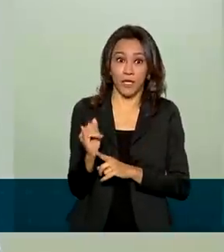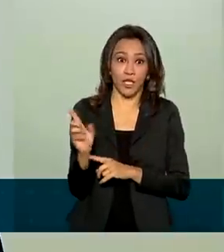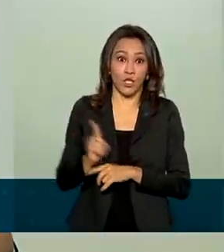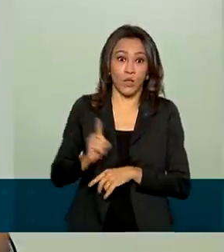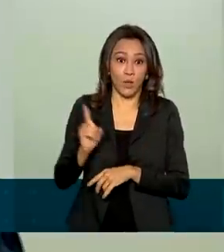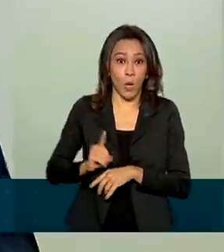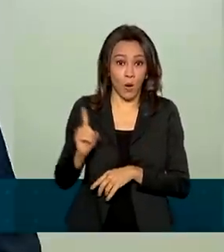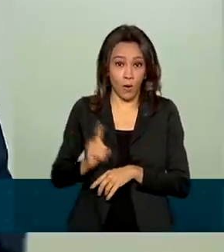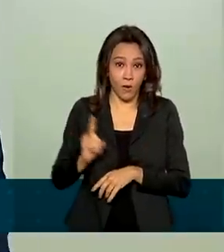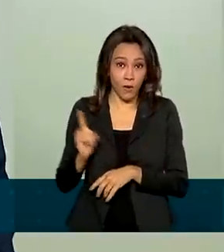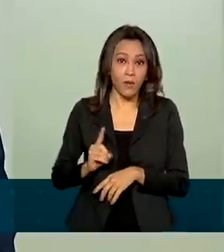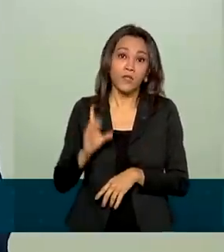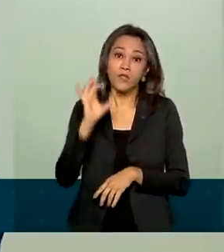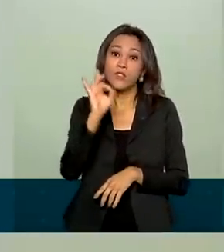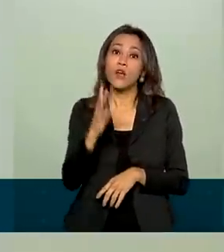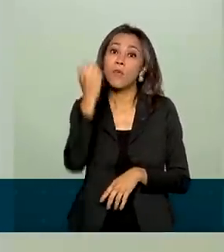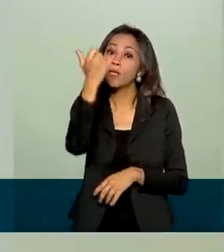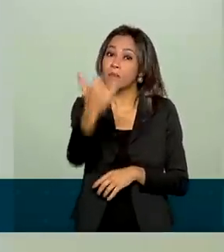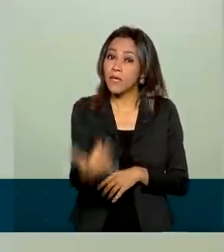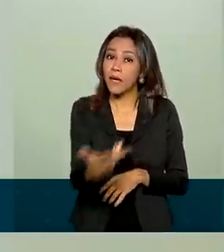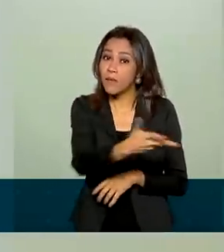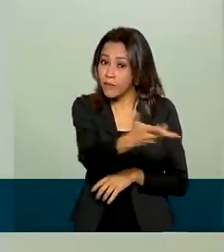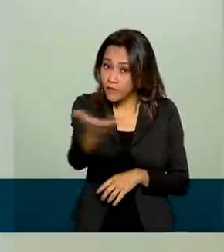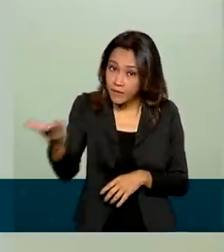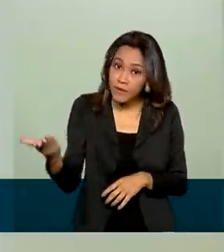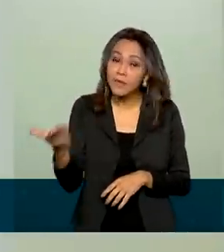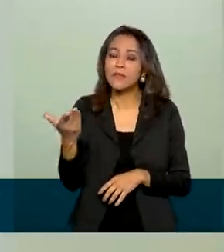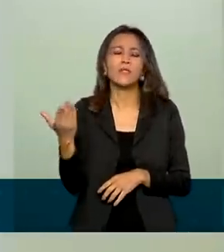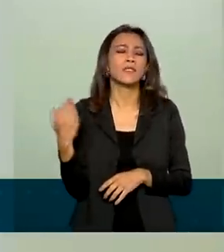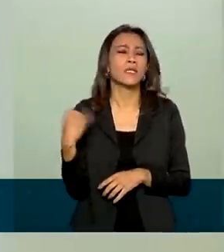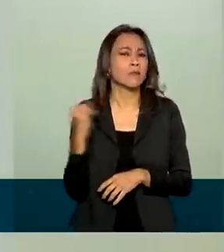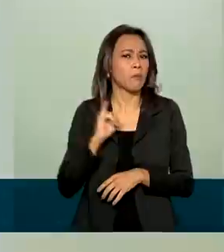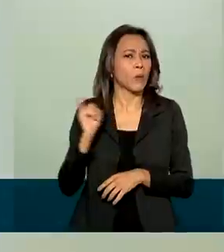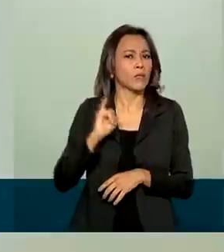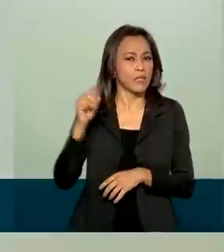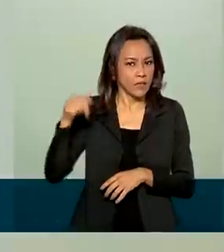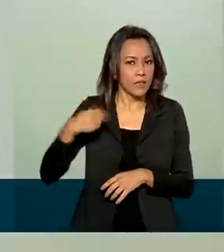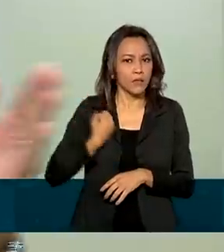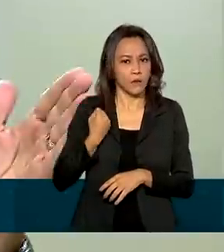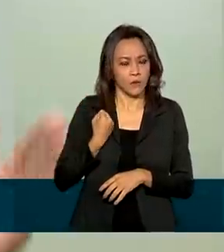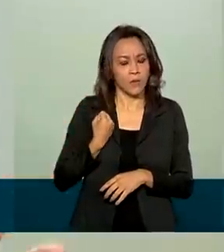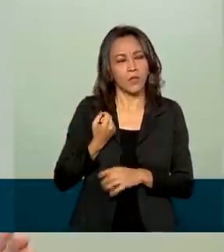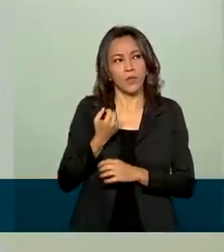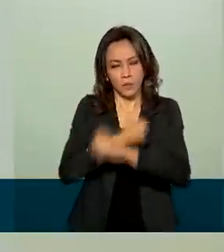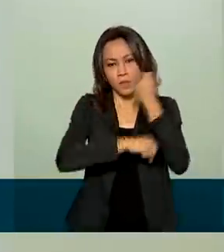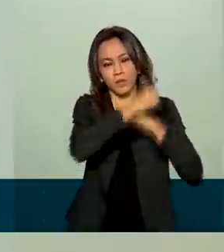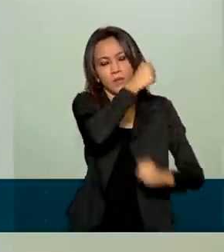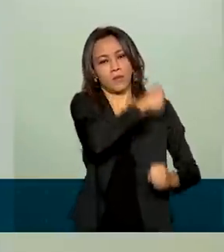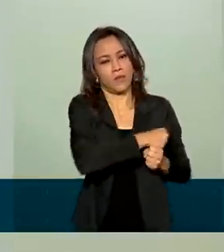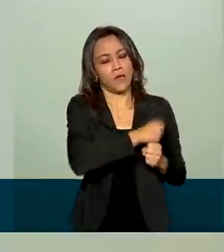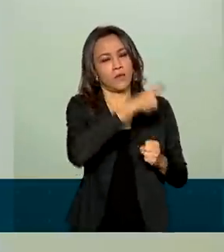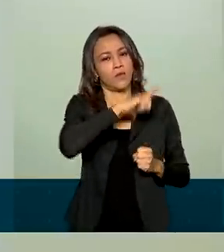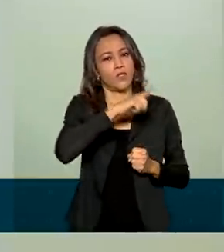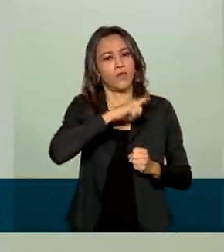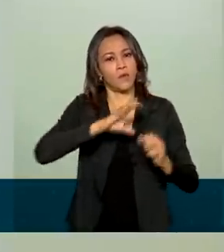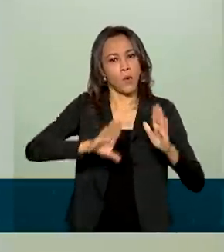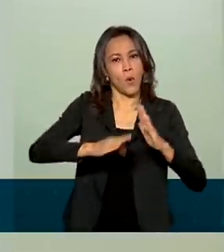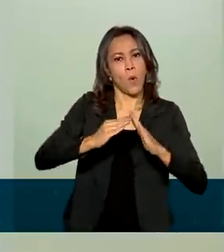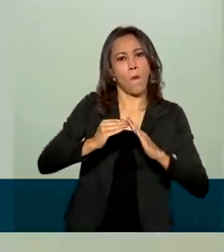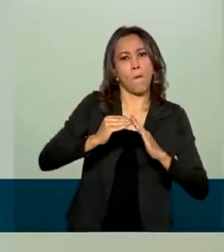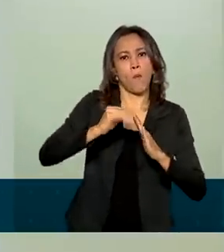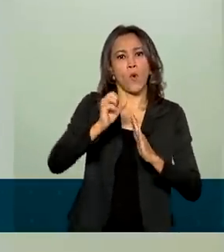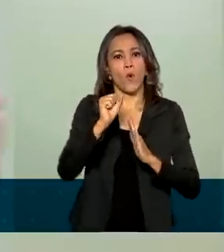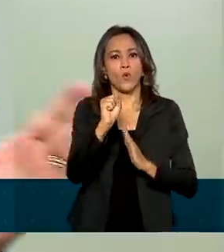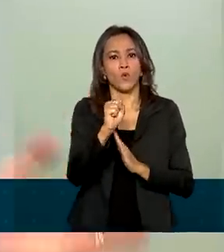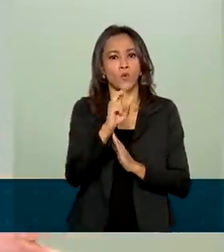Apenas para dar uma noção ao nosso espectador acerca da importância desses números, no ano passado inteiro nós tivemos um superávit de 50